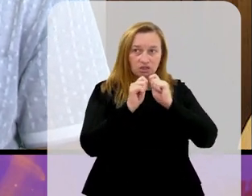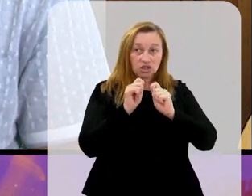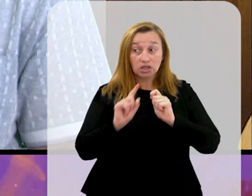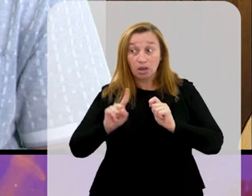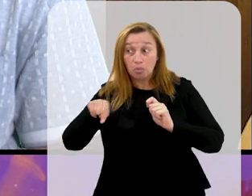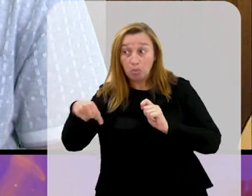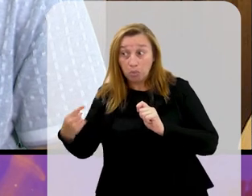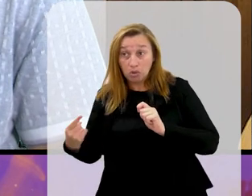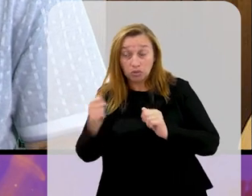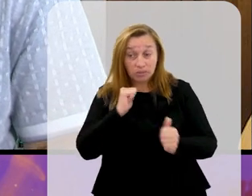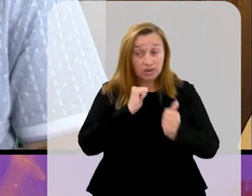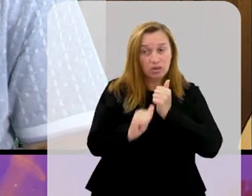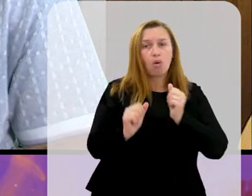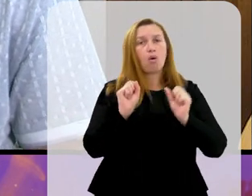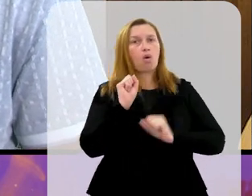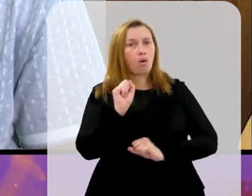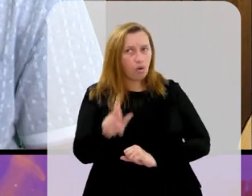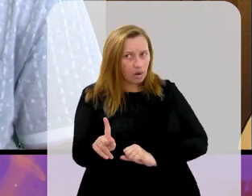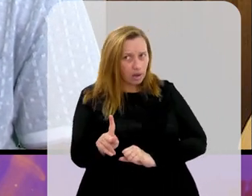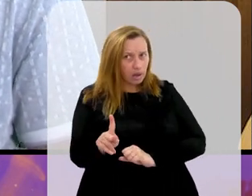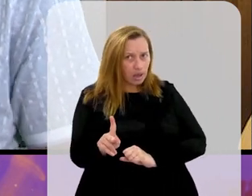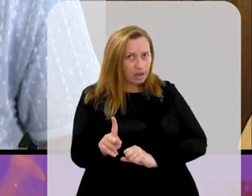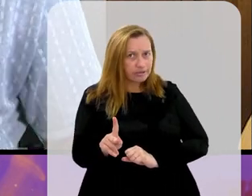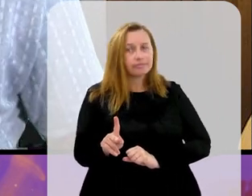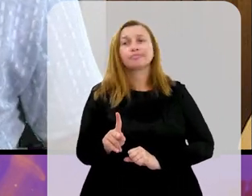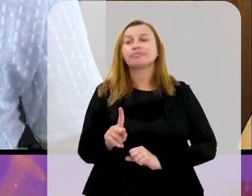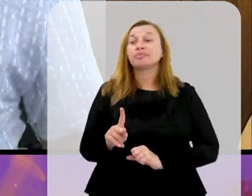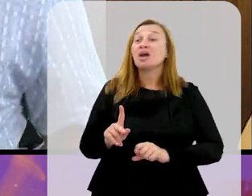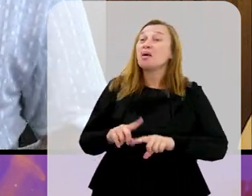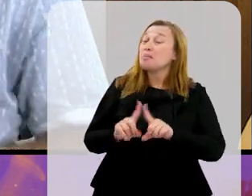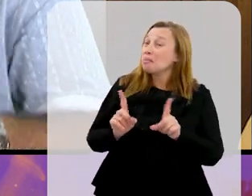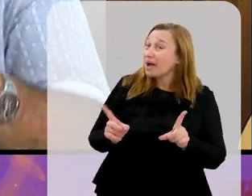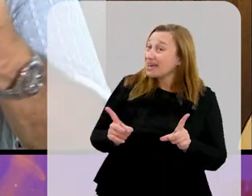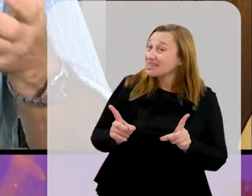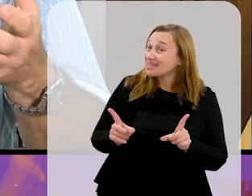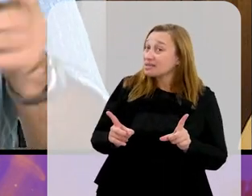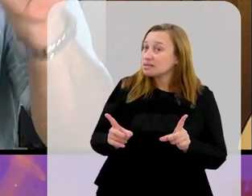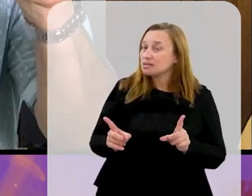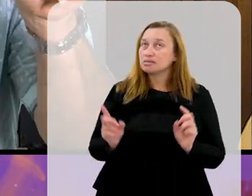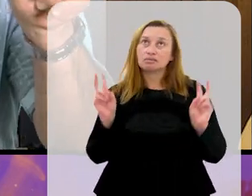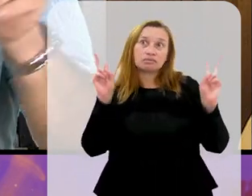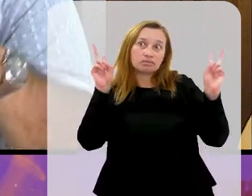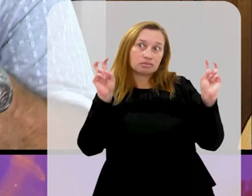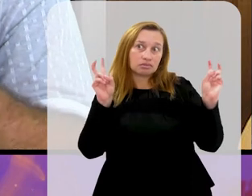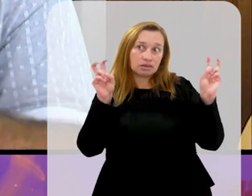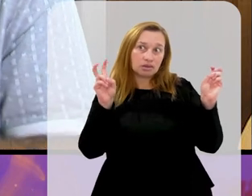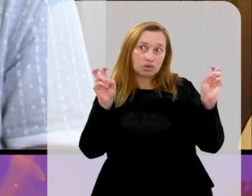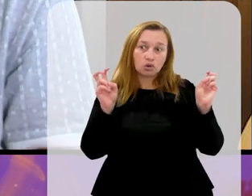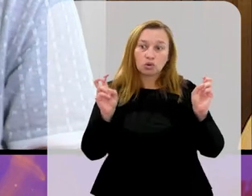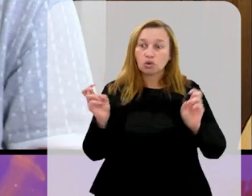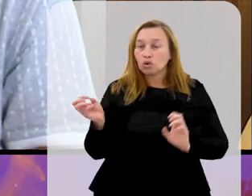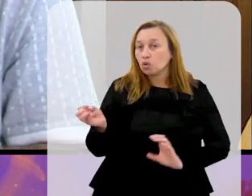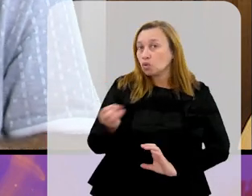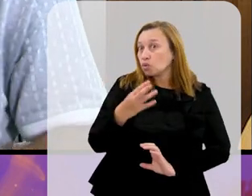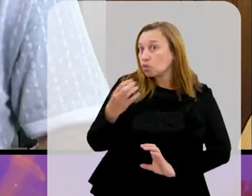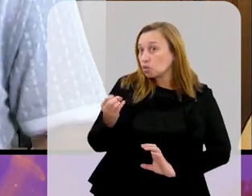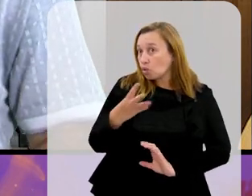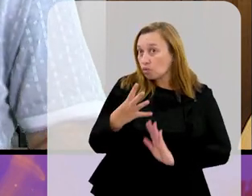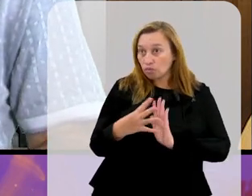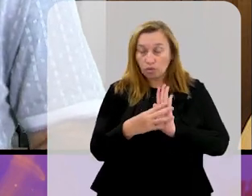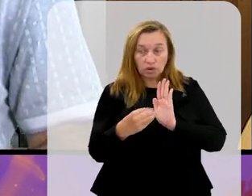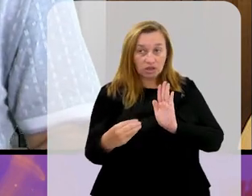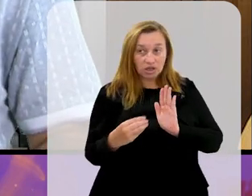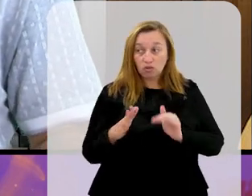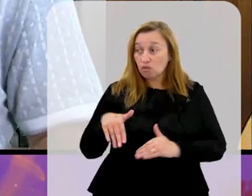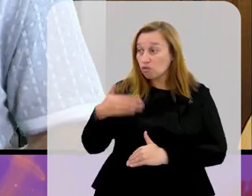depois dos jogos. Tá bom, até aí tudo bem ter uma justificativa. Mas nesta, entre aspas, modernidade de